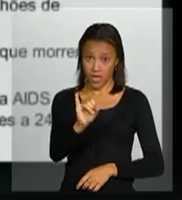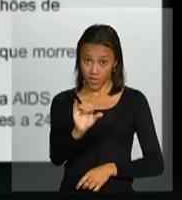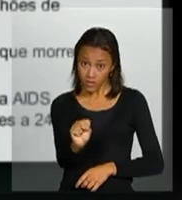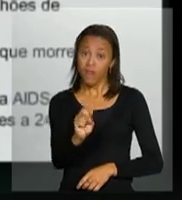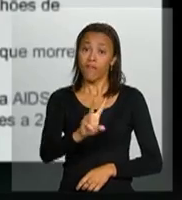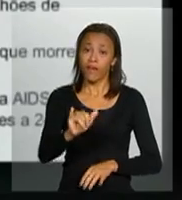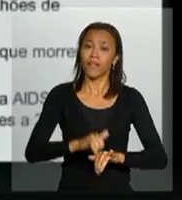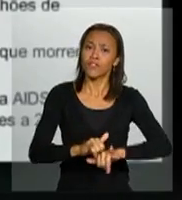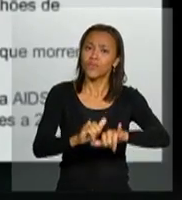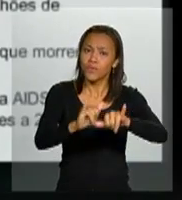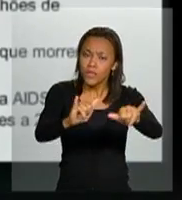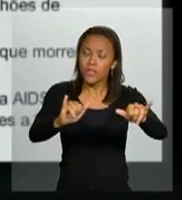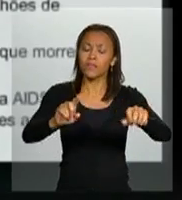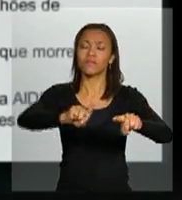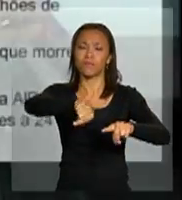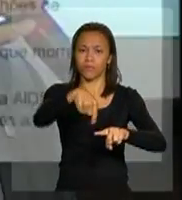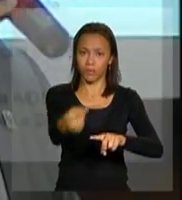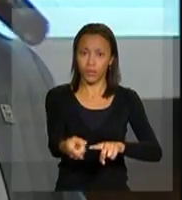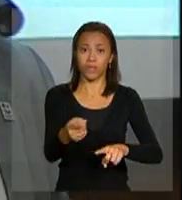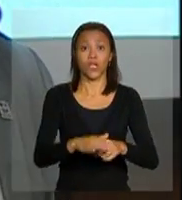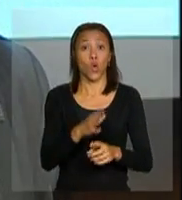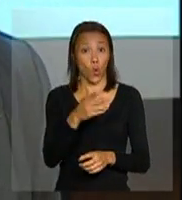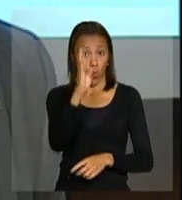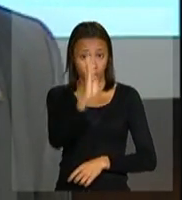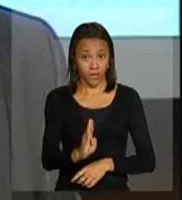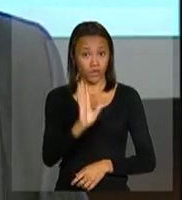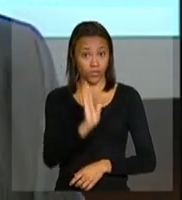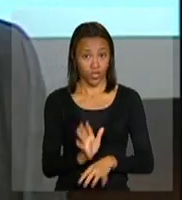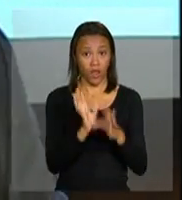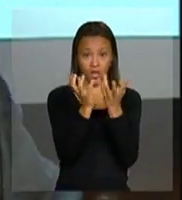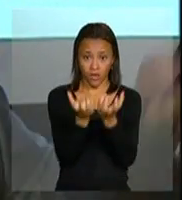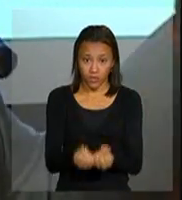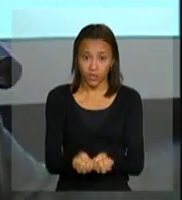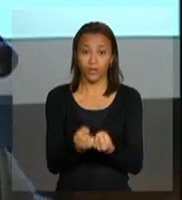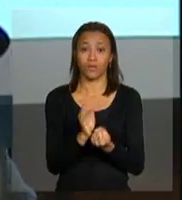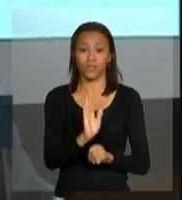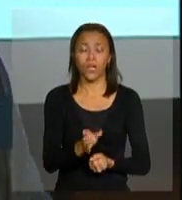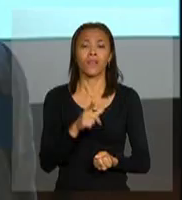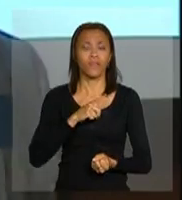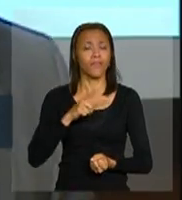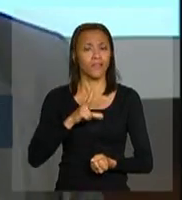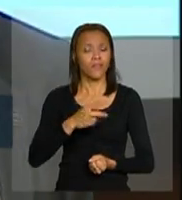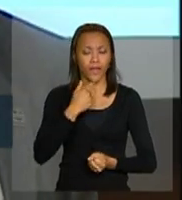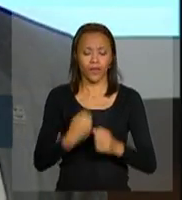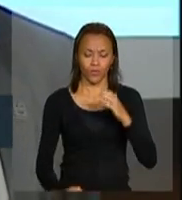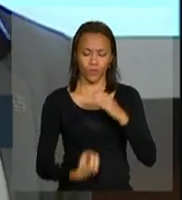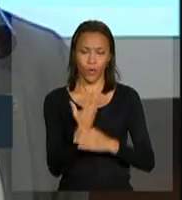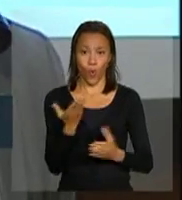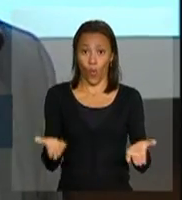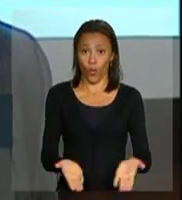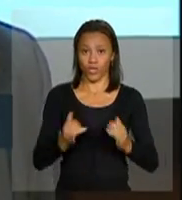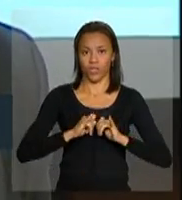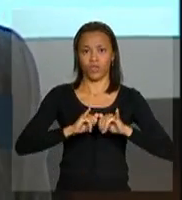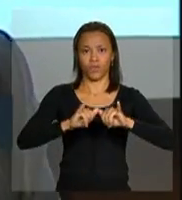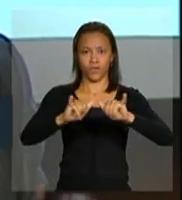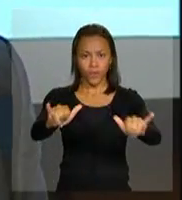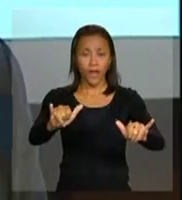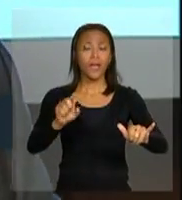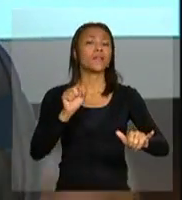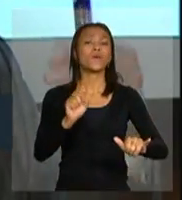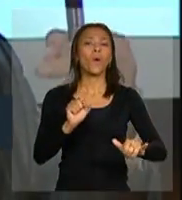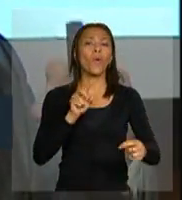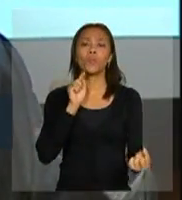grande iniciativa global. O Brasil já aderiu à iniciativa. Haja vista a campanha que vai ser lançada aqui hoje, no sentido de